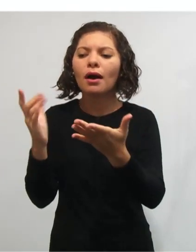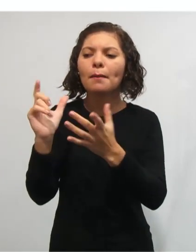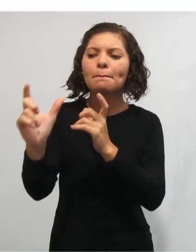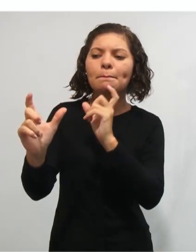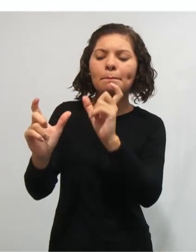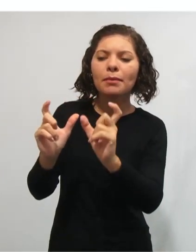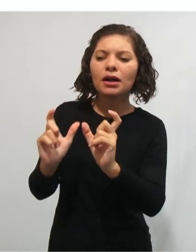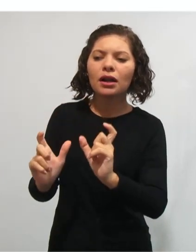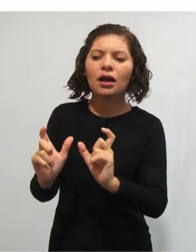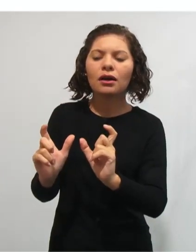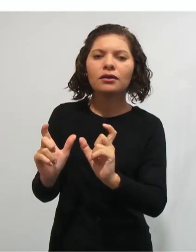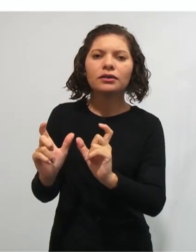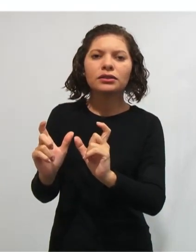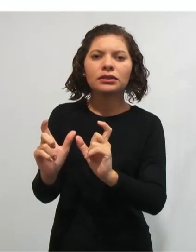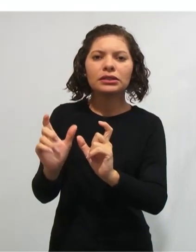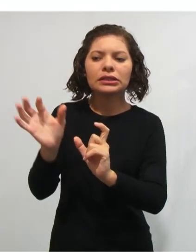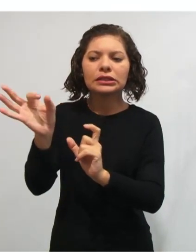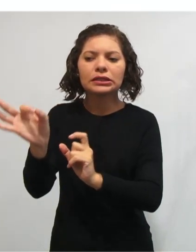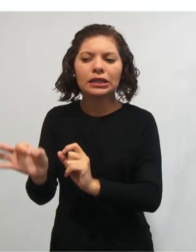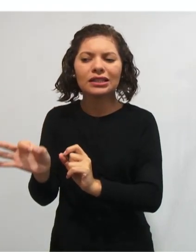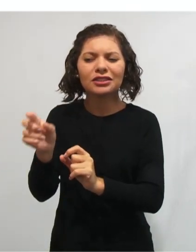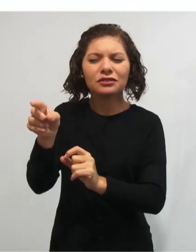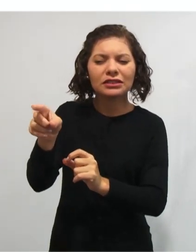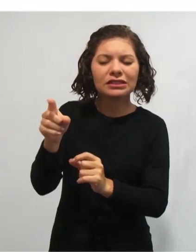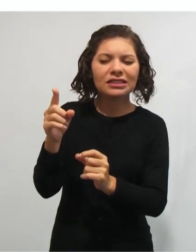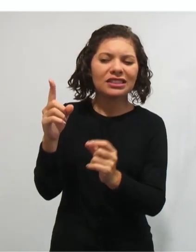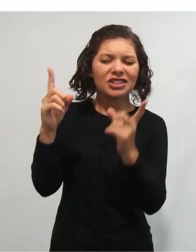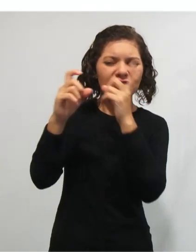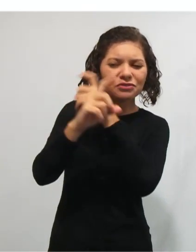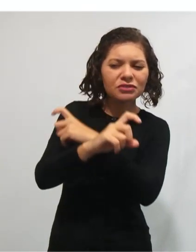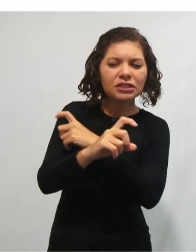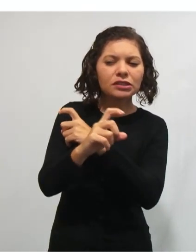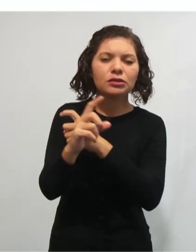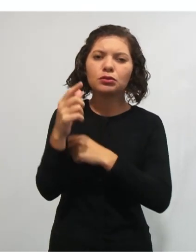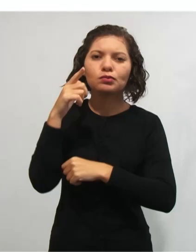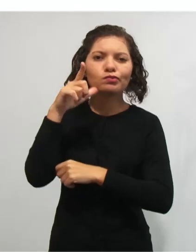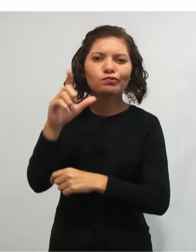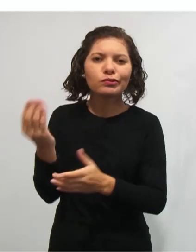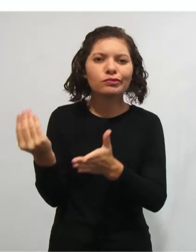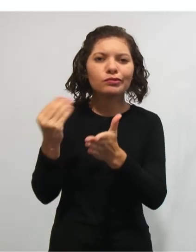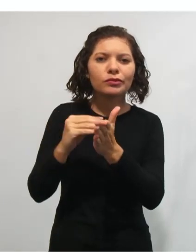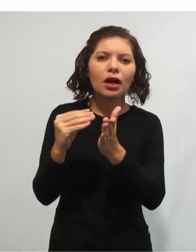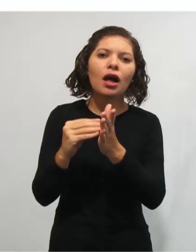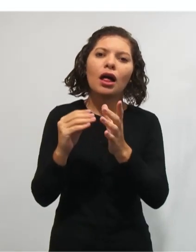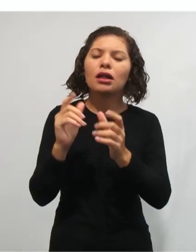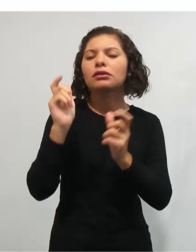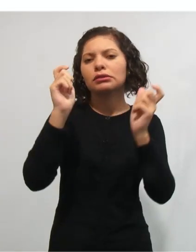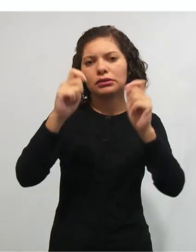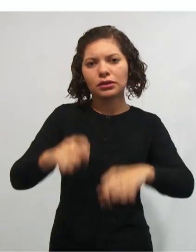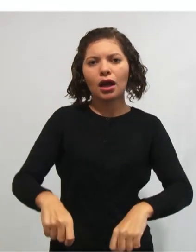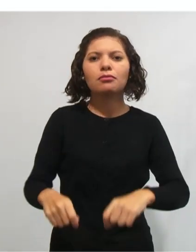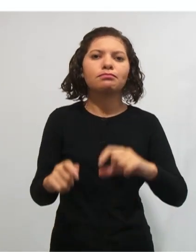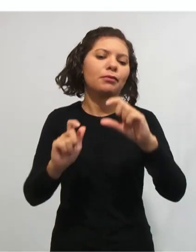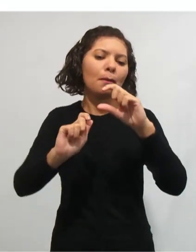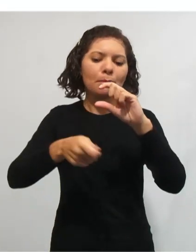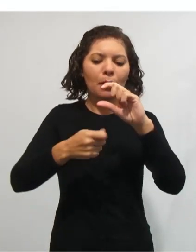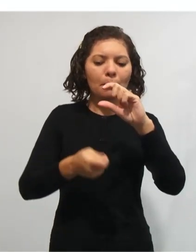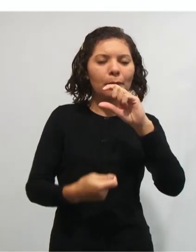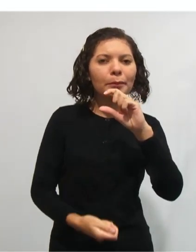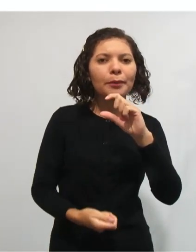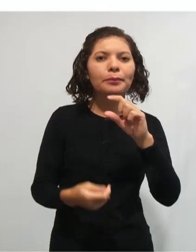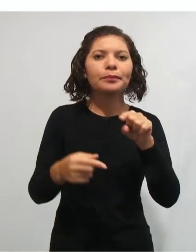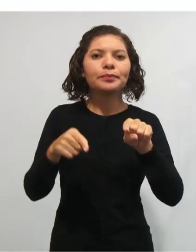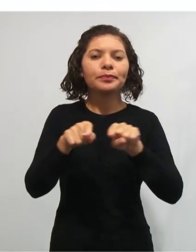grafadas corretamente e que esse aluno tende a errar com frequência. Também você pode oferecer a esse aluno